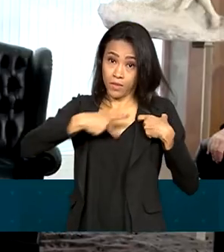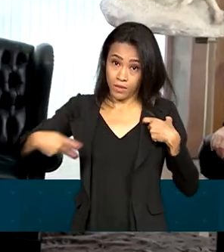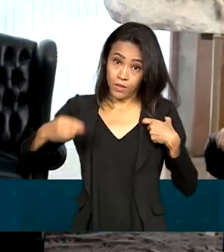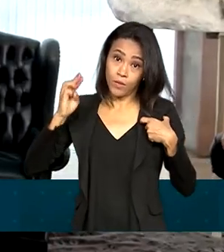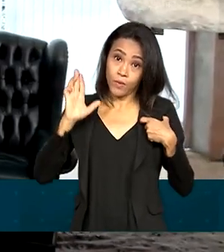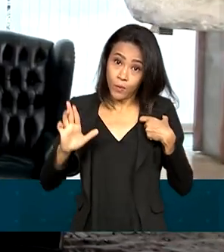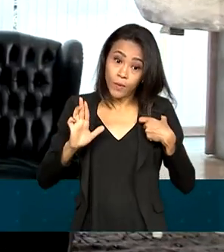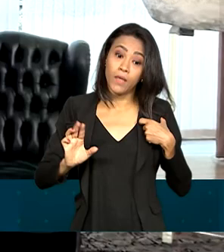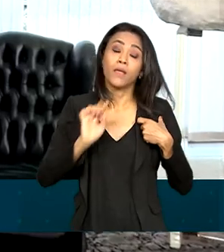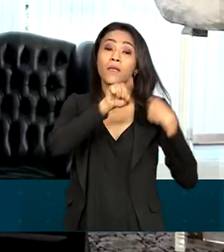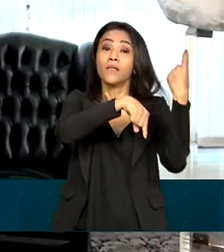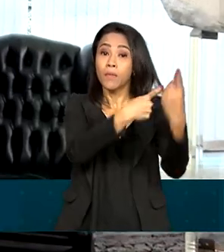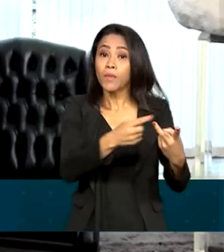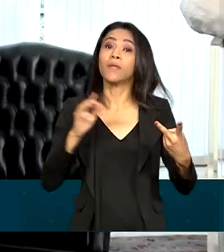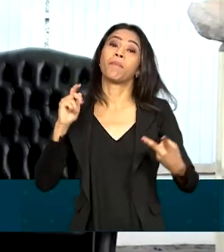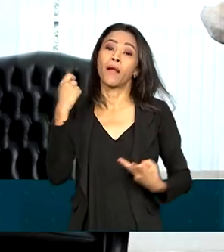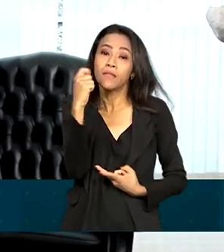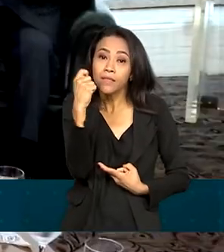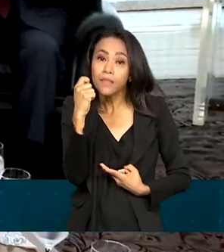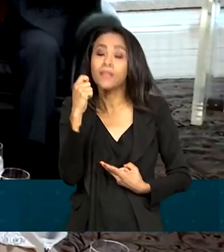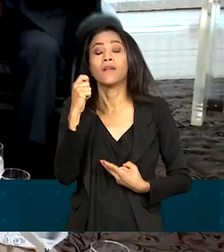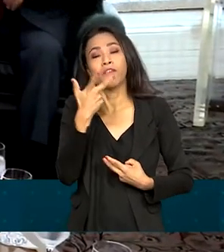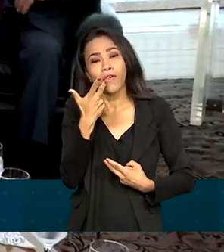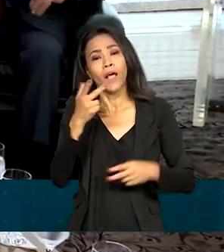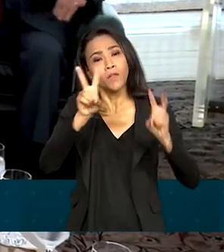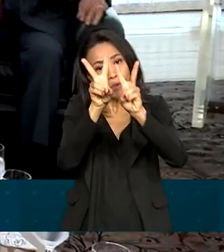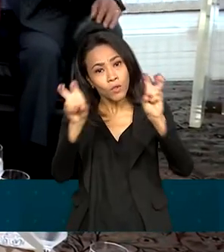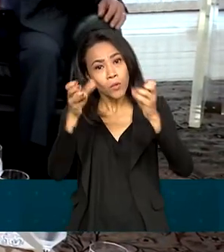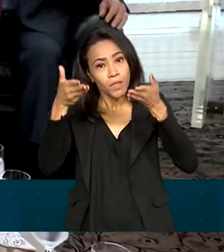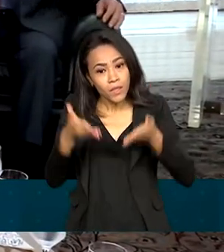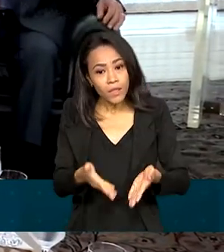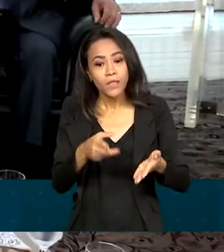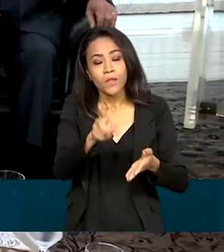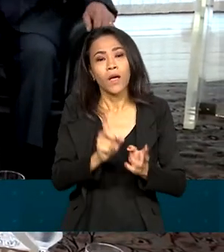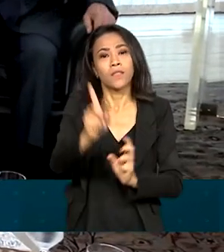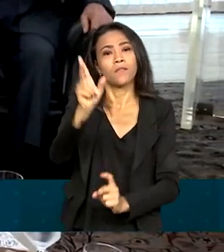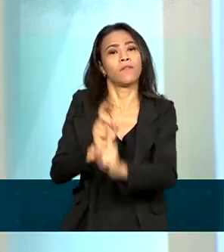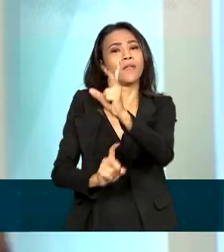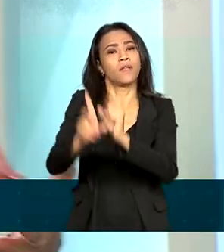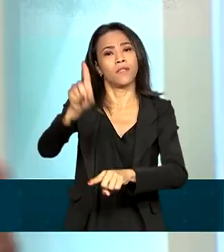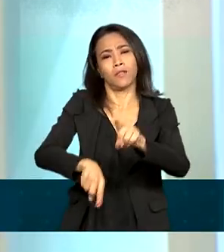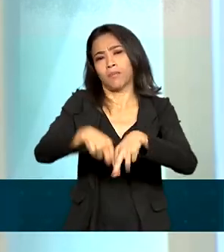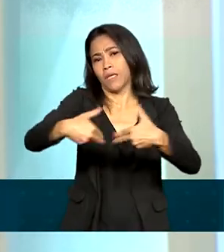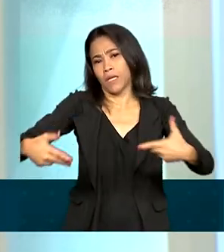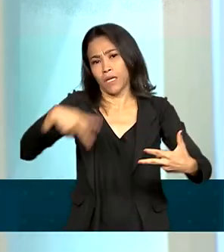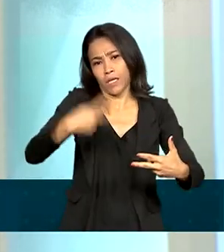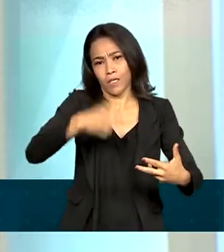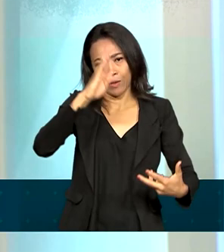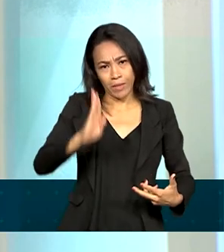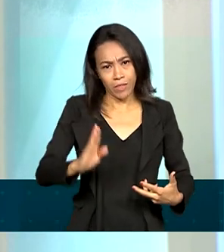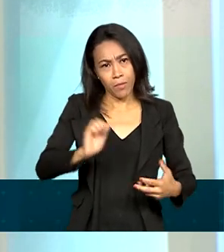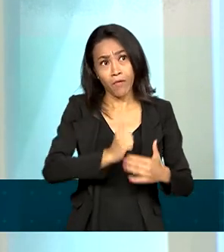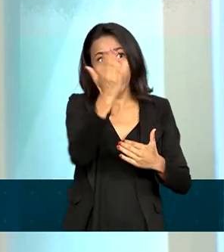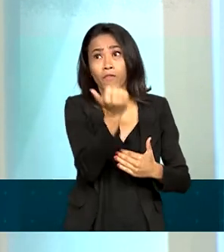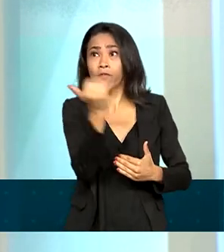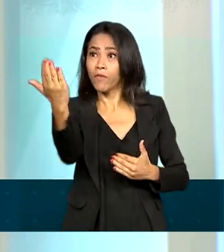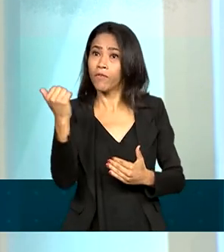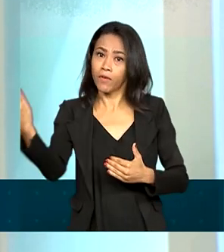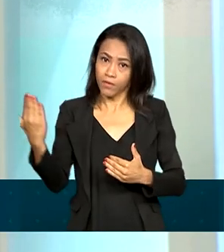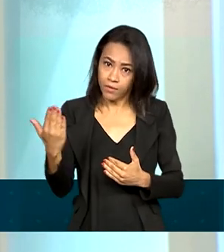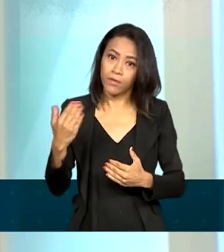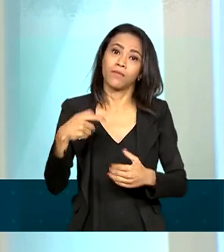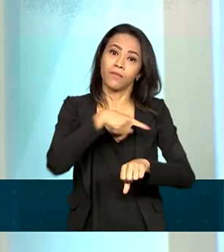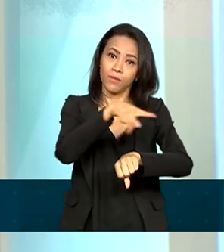certamente, trataram desse assunto, das exportações do Brasil para esses dois destinos, que são importantes estratégicas para o país, e da